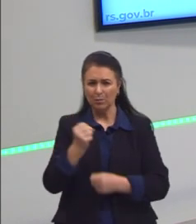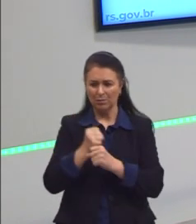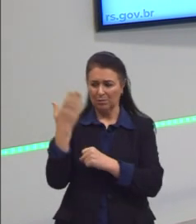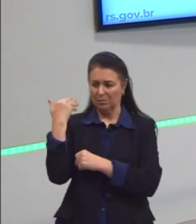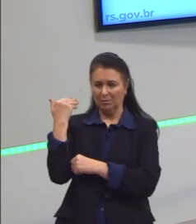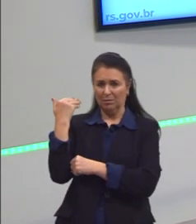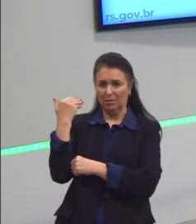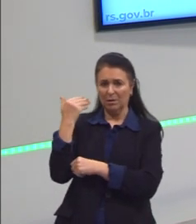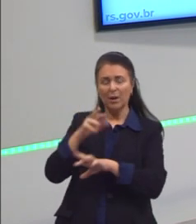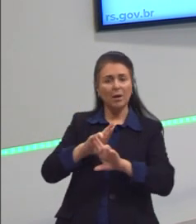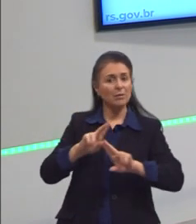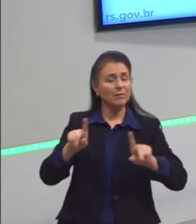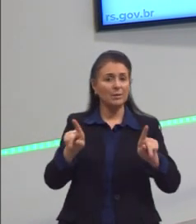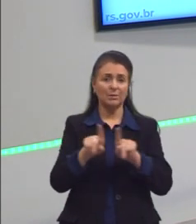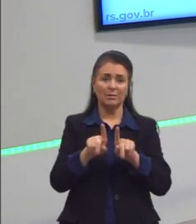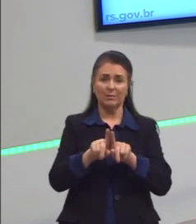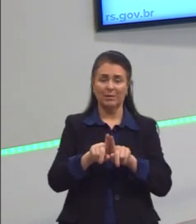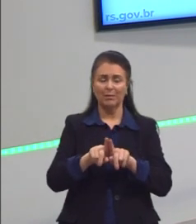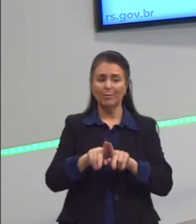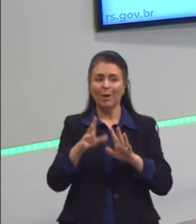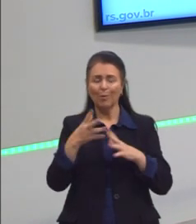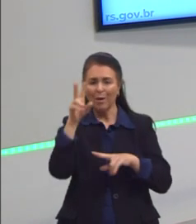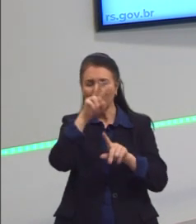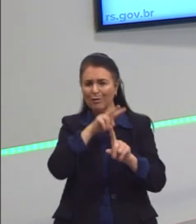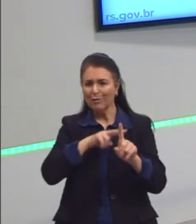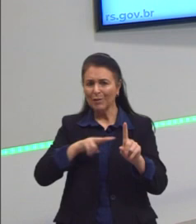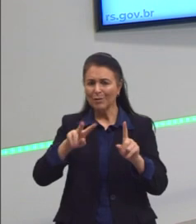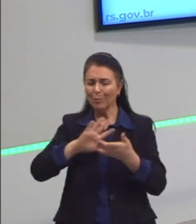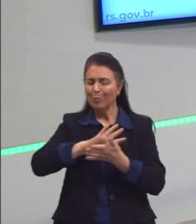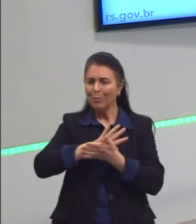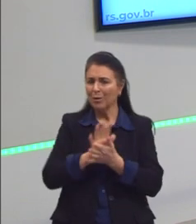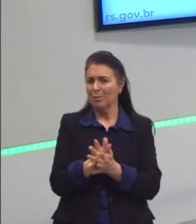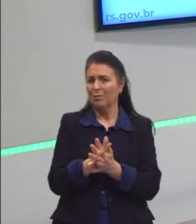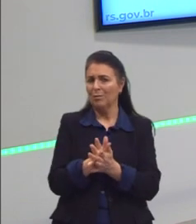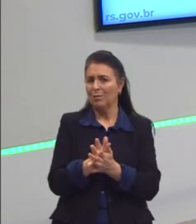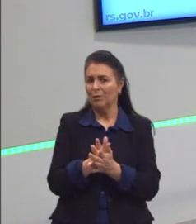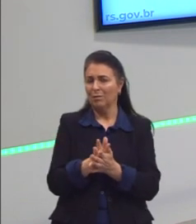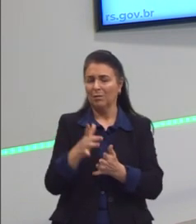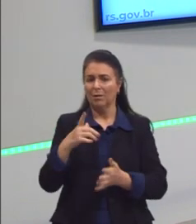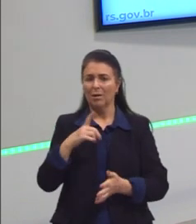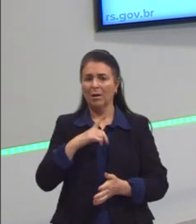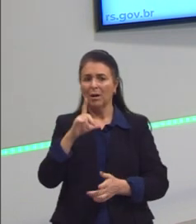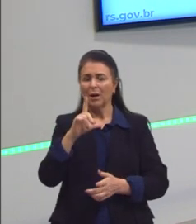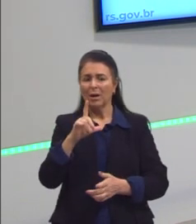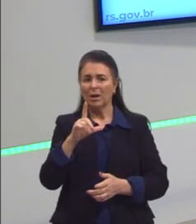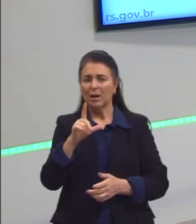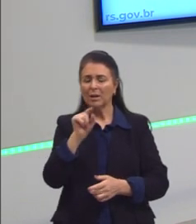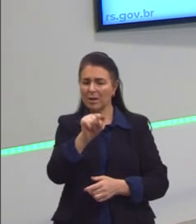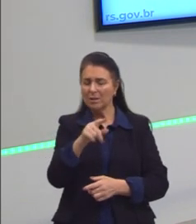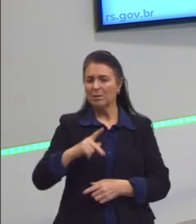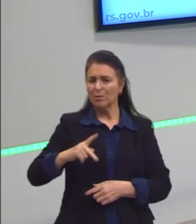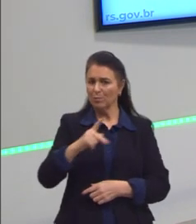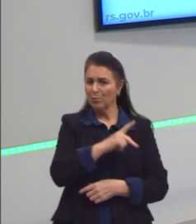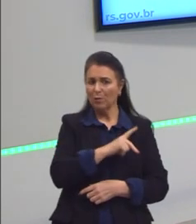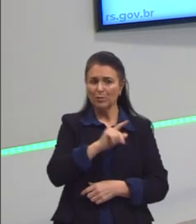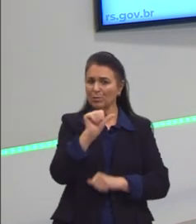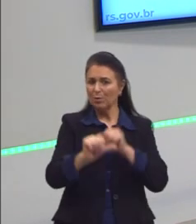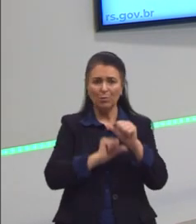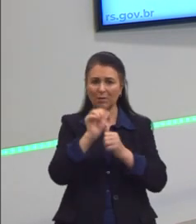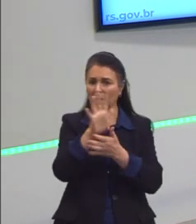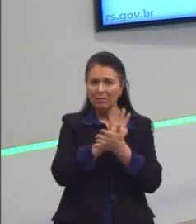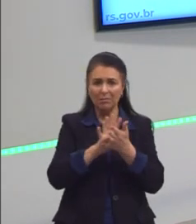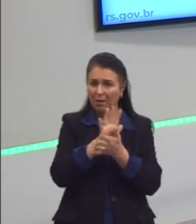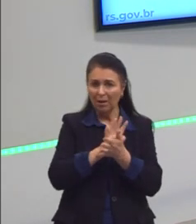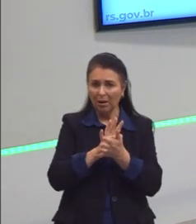uma noção também preconceituosa de que esses povos não tiveram mudanças através do tempo. E eles